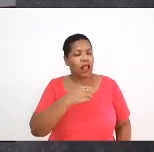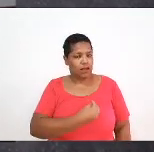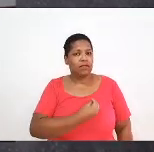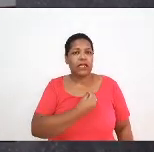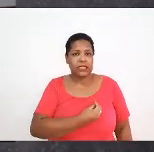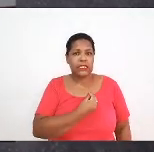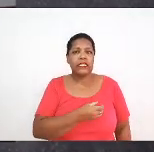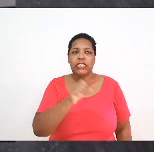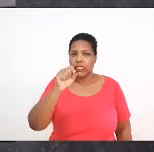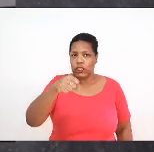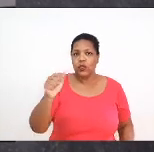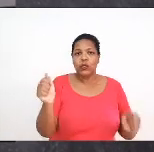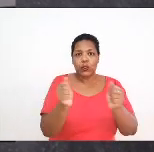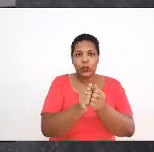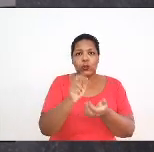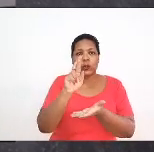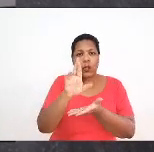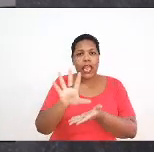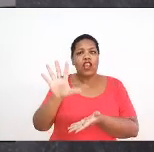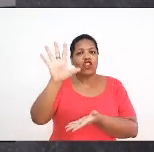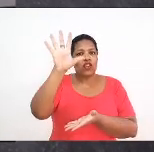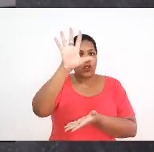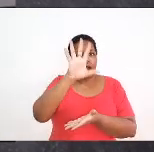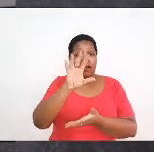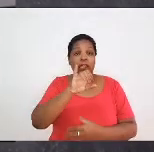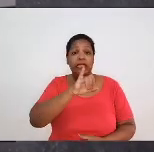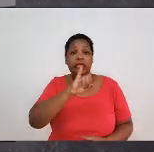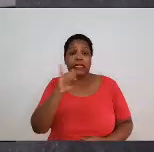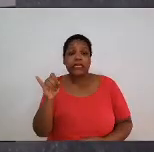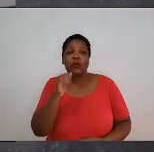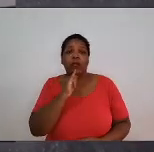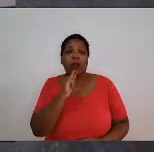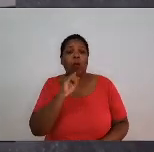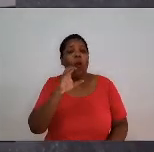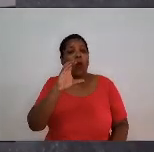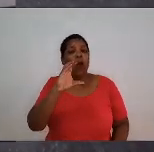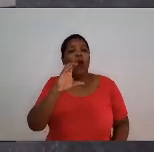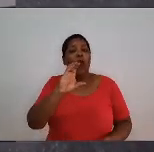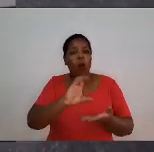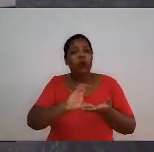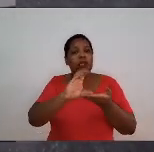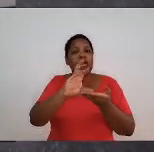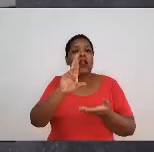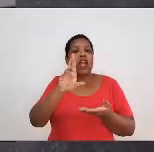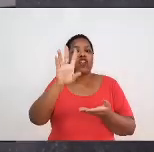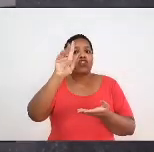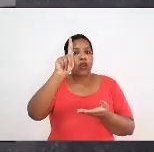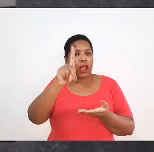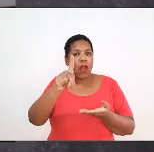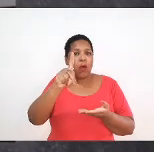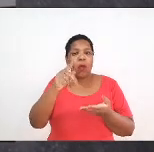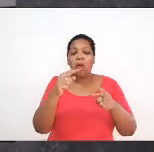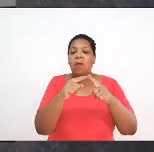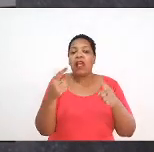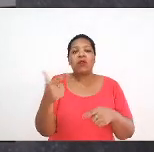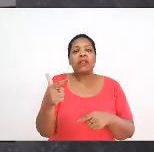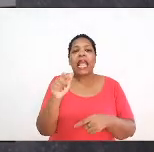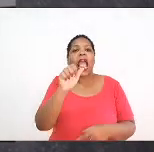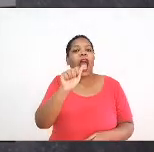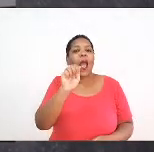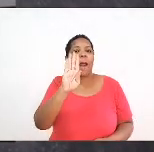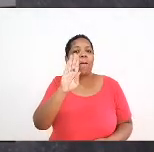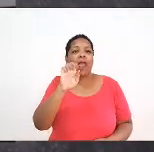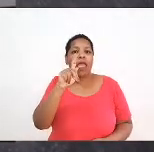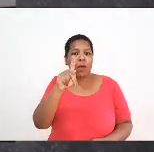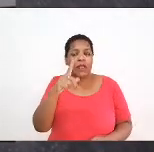nos regionais que não contam com a presença dos núcleos da ABEP, nós temos, organizamos um conjunto de pessoas que estão